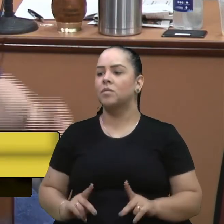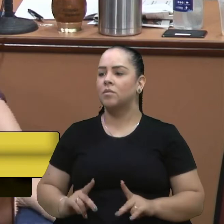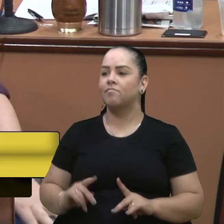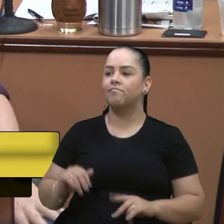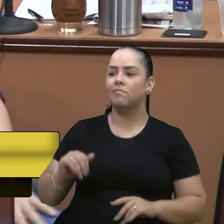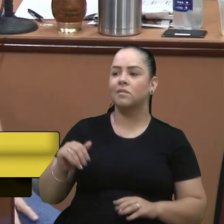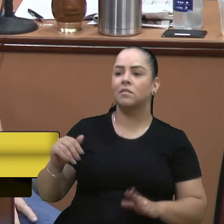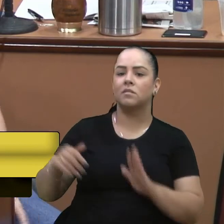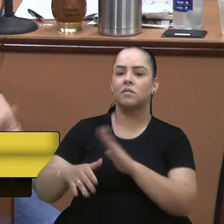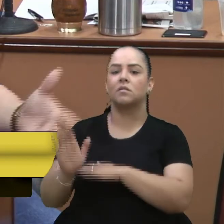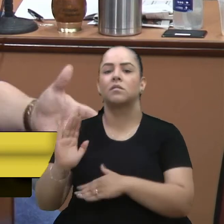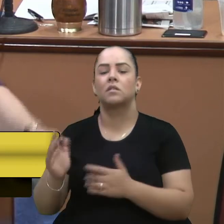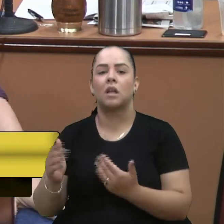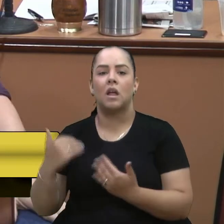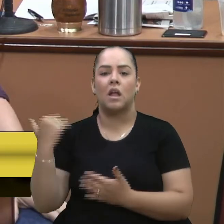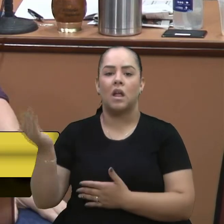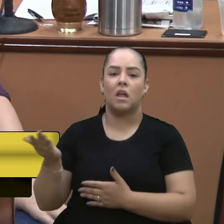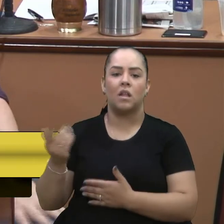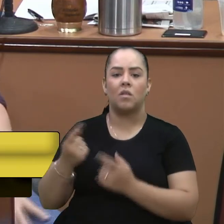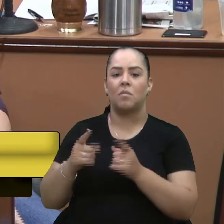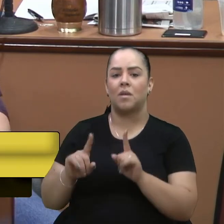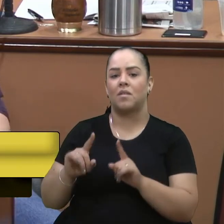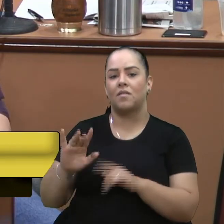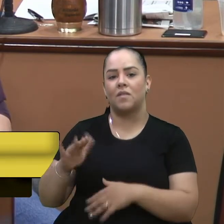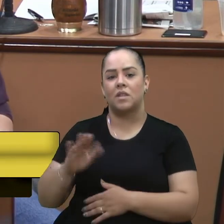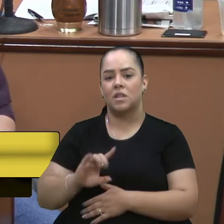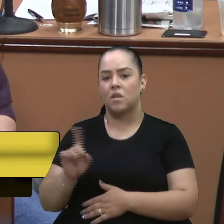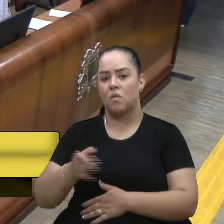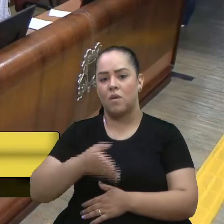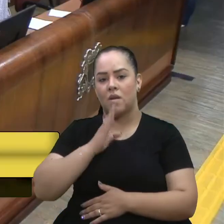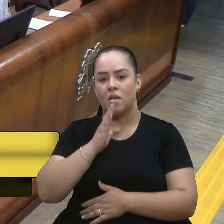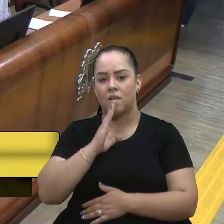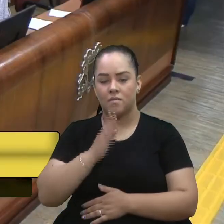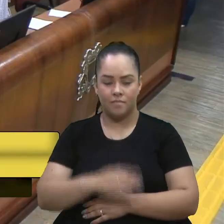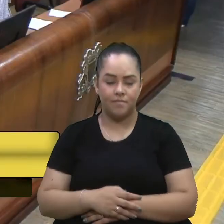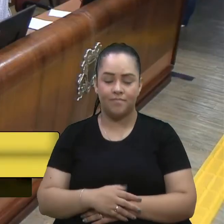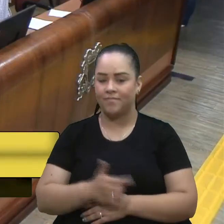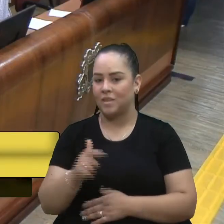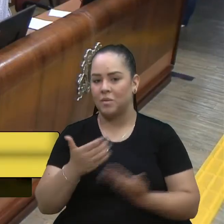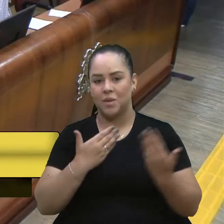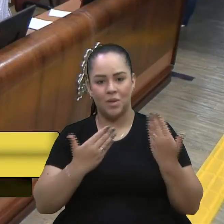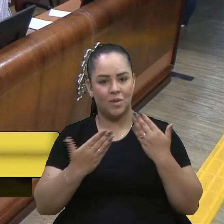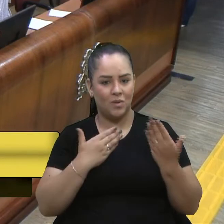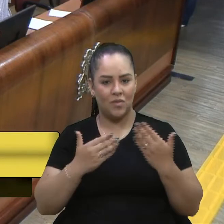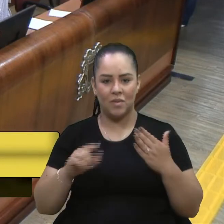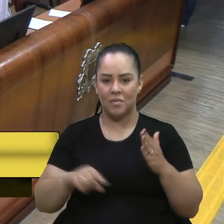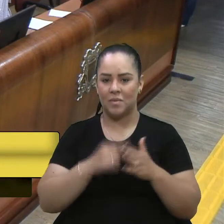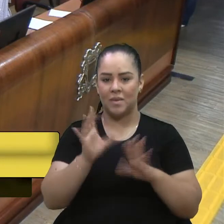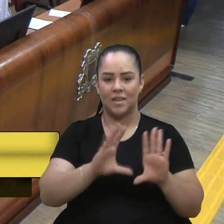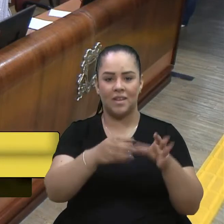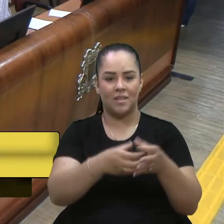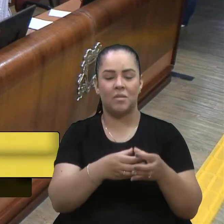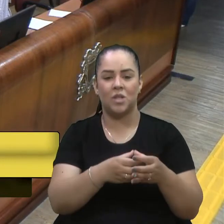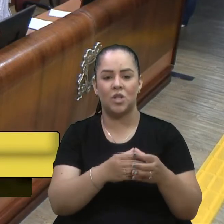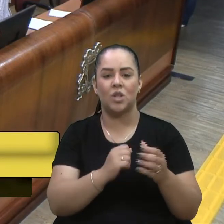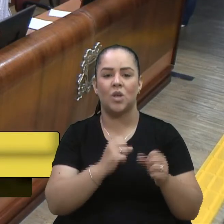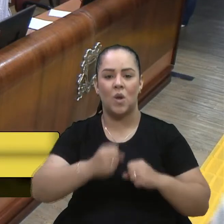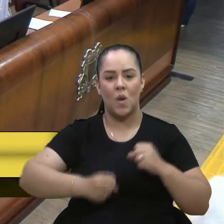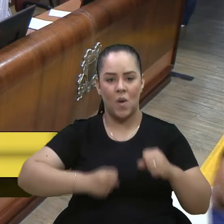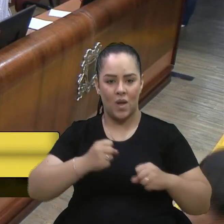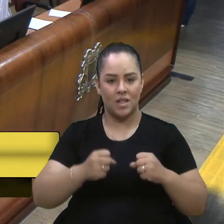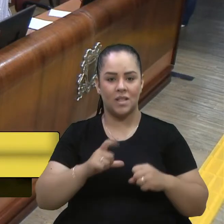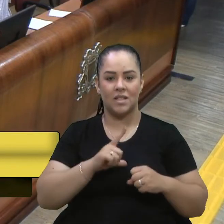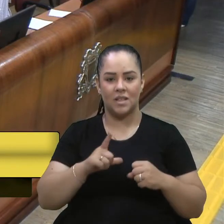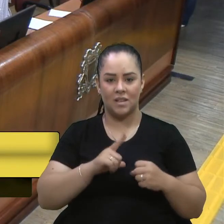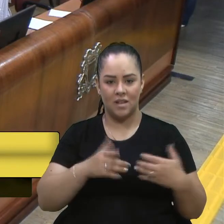que nem o senhor mencionou às vezes não conhece muito obrigado vereador sem dúvida a primeira equipe de corrida que atravessou o caminho de Caravaggio foi a